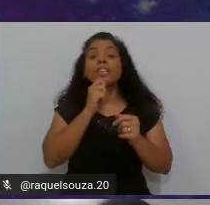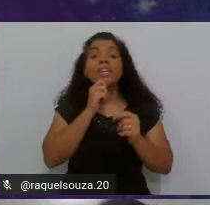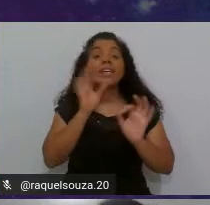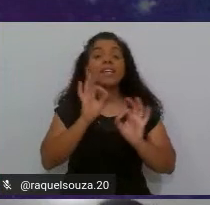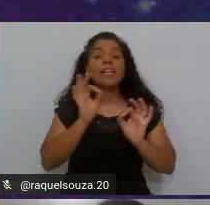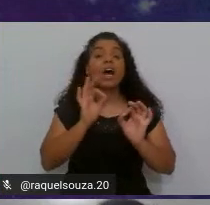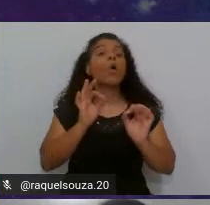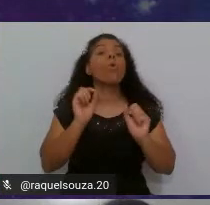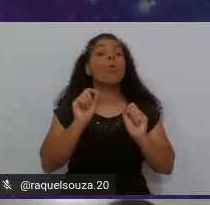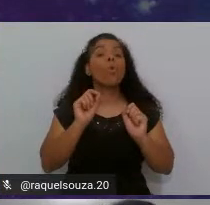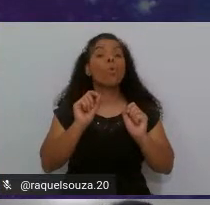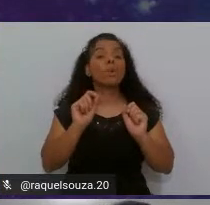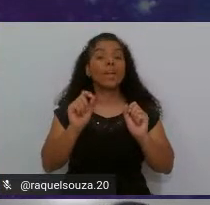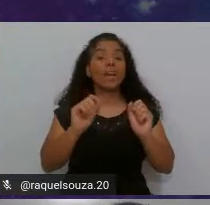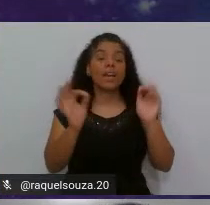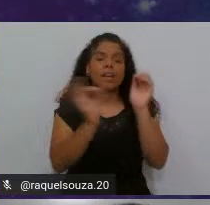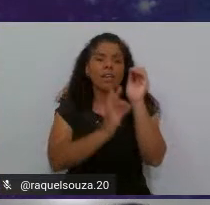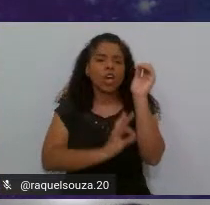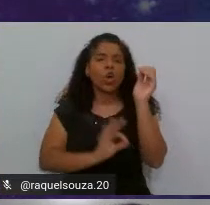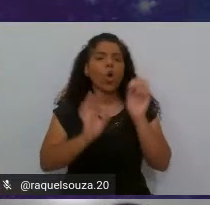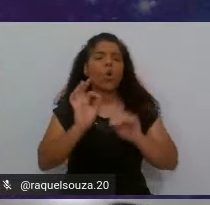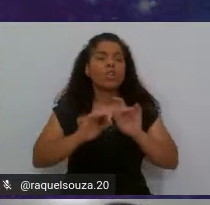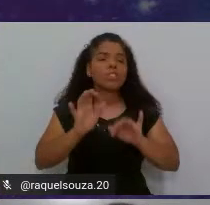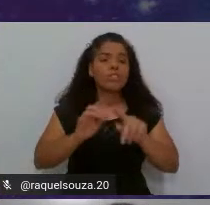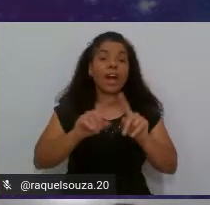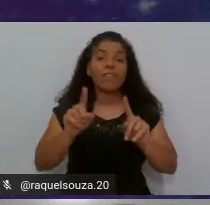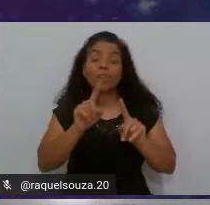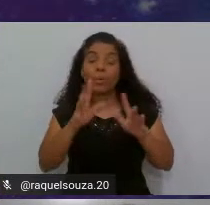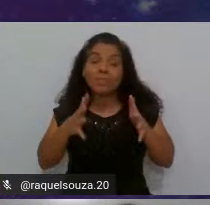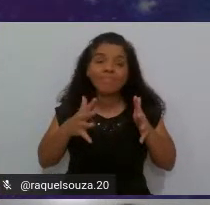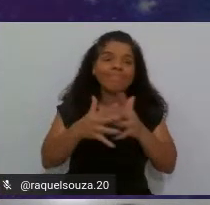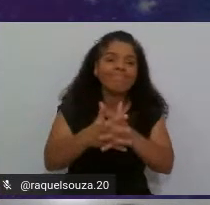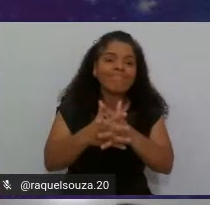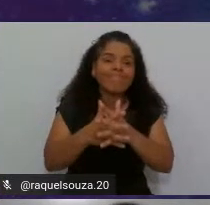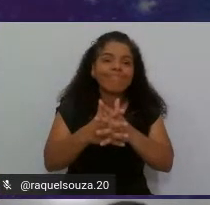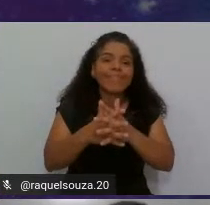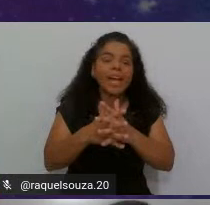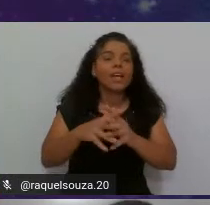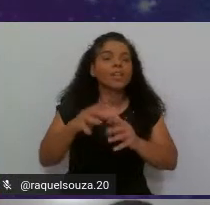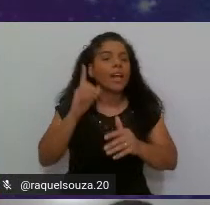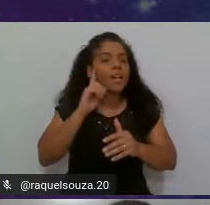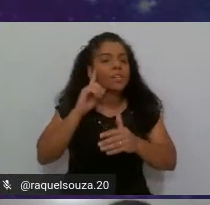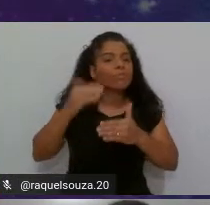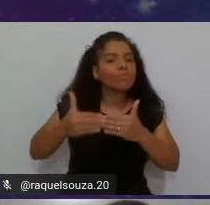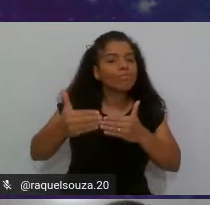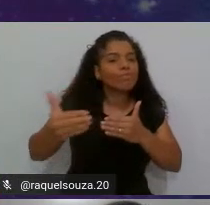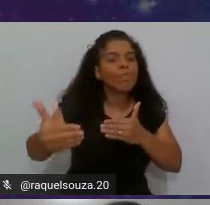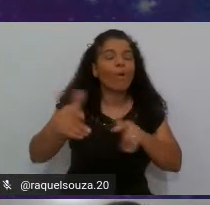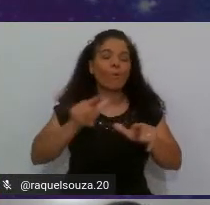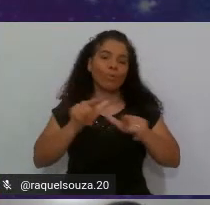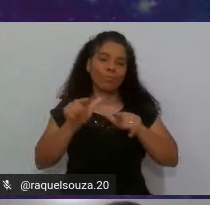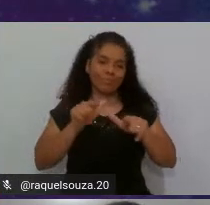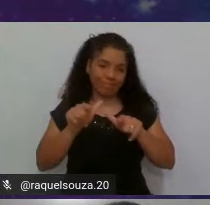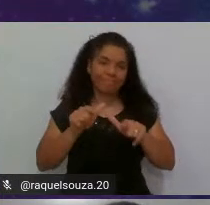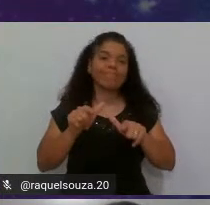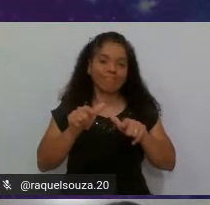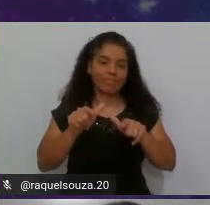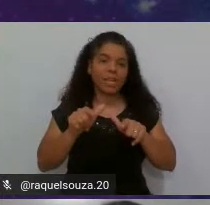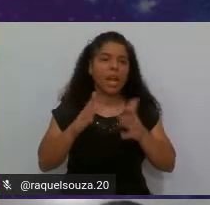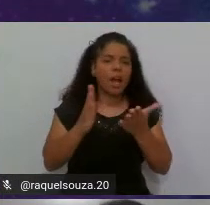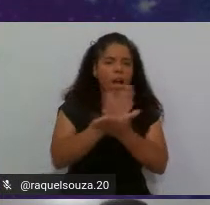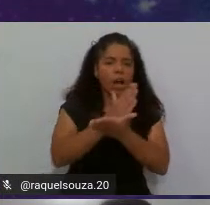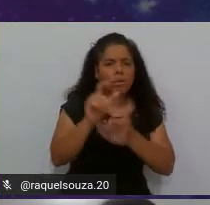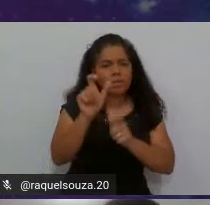E o quanto isso, de certa forma, atrapalhava eles no dia a dia, né? E algumas